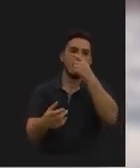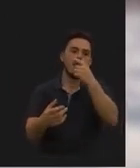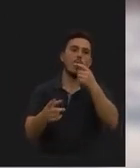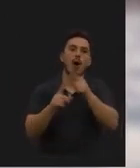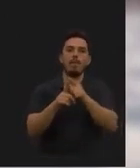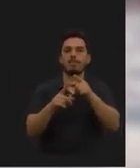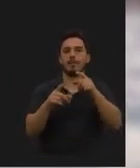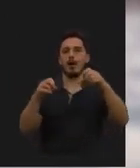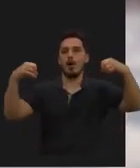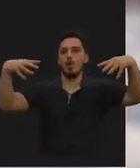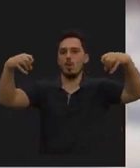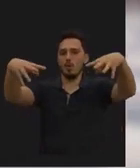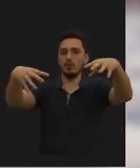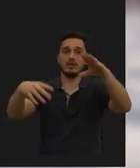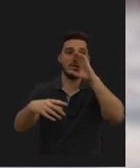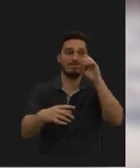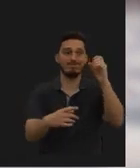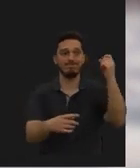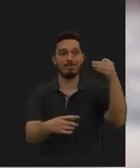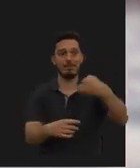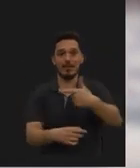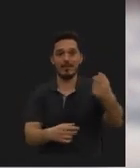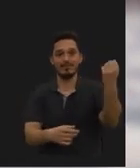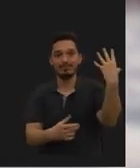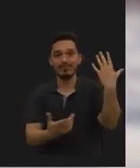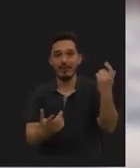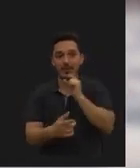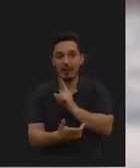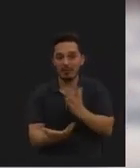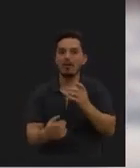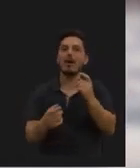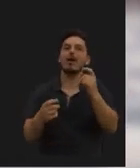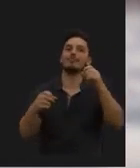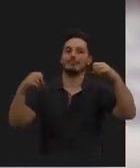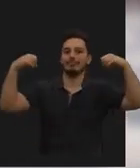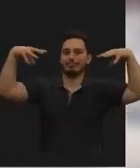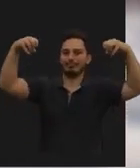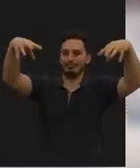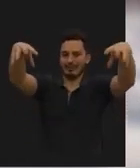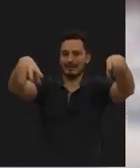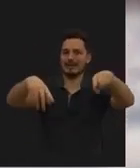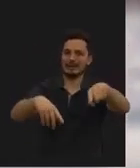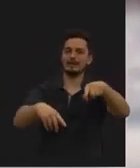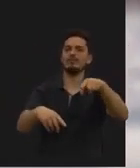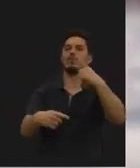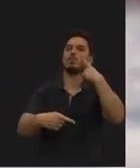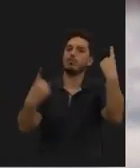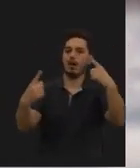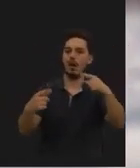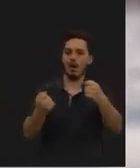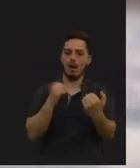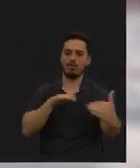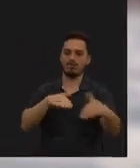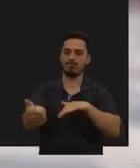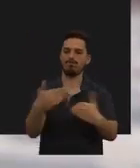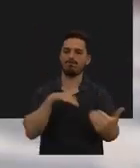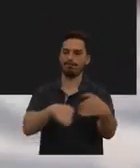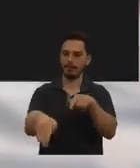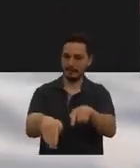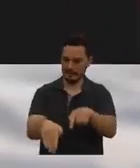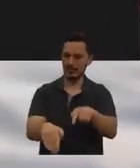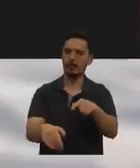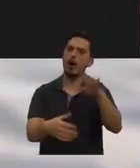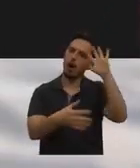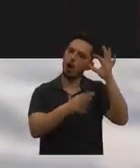luminosa. Se o PowerPoint colaborar comigo, ok. Portanto, a iluminação pública da avenida é excessivamente orientada para o trânsito rodoviário,